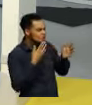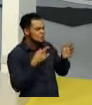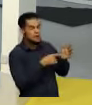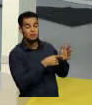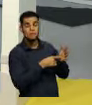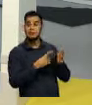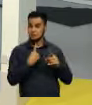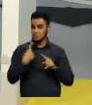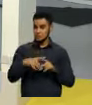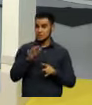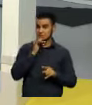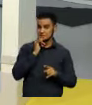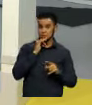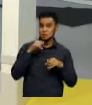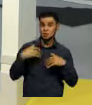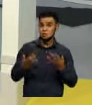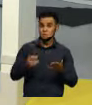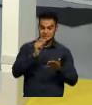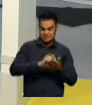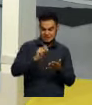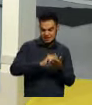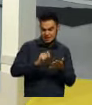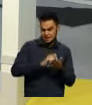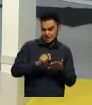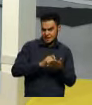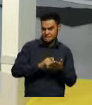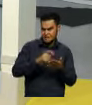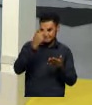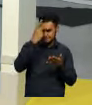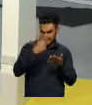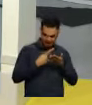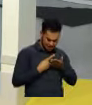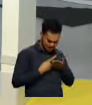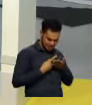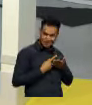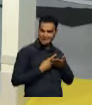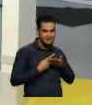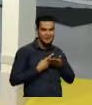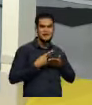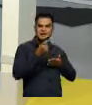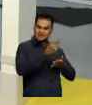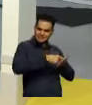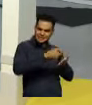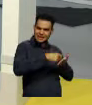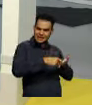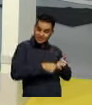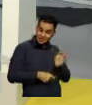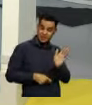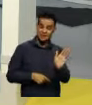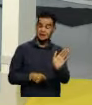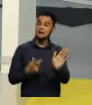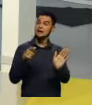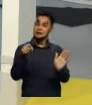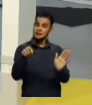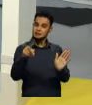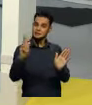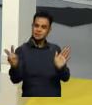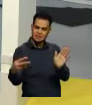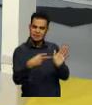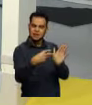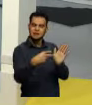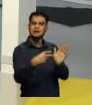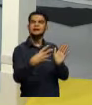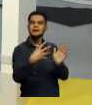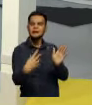você não está escrevendo para você, você escreve para o outro. Então, é o outro que precisa ser convencido. Então,